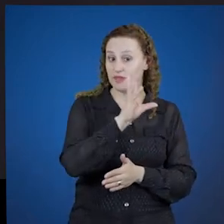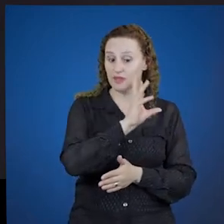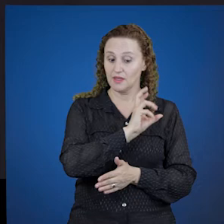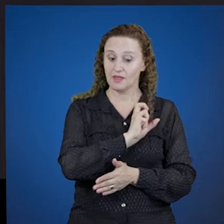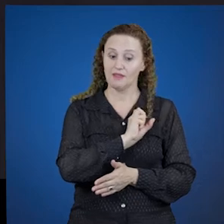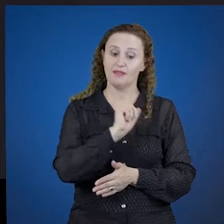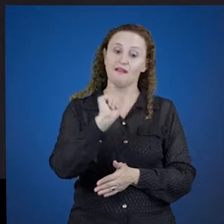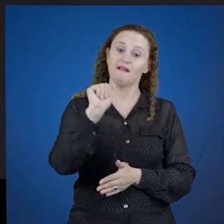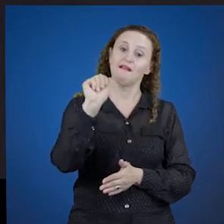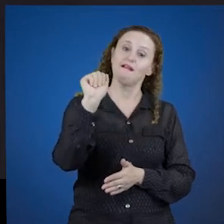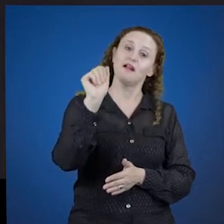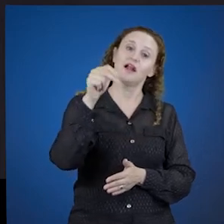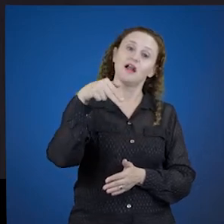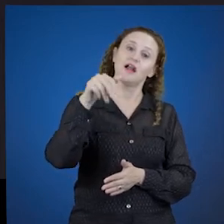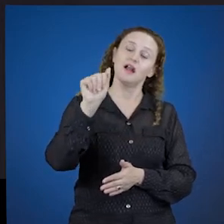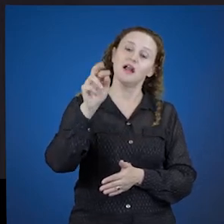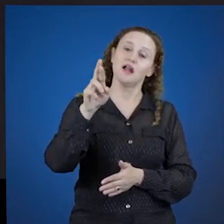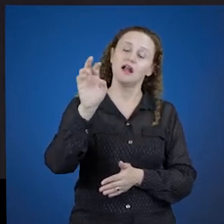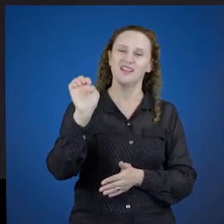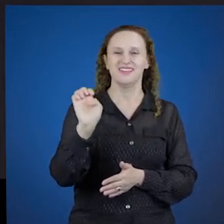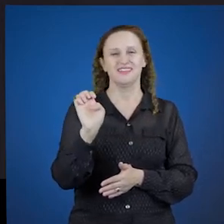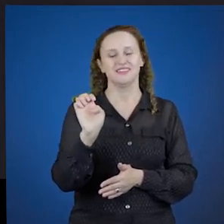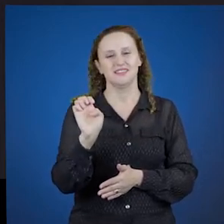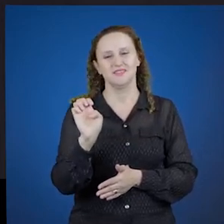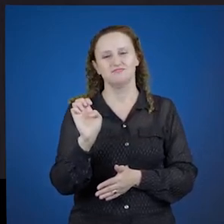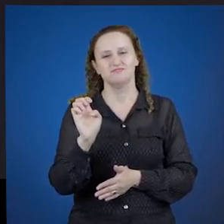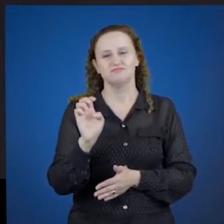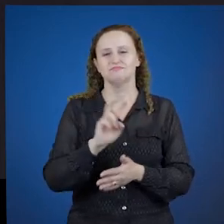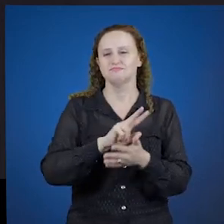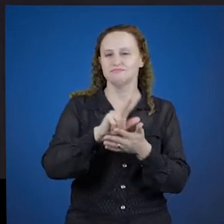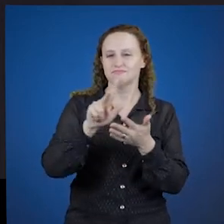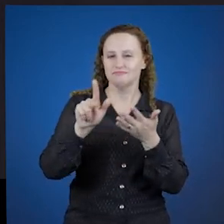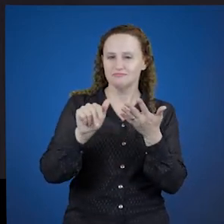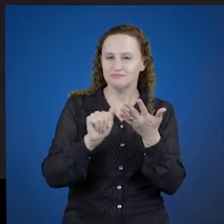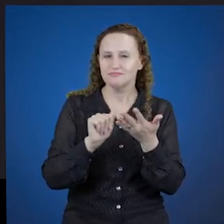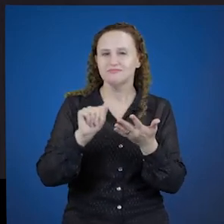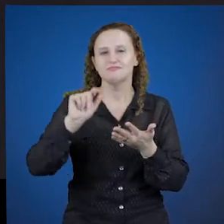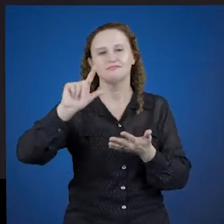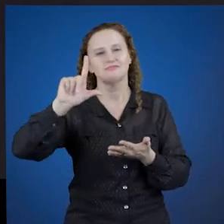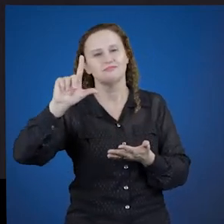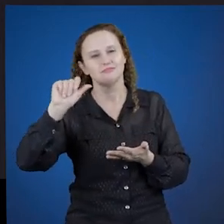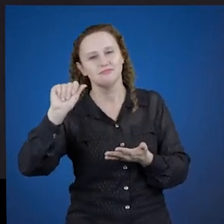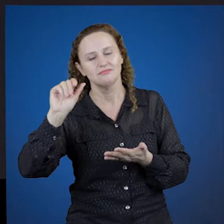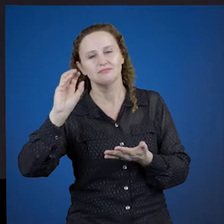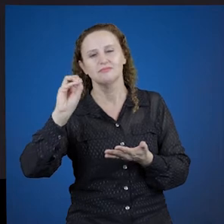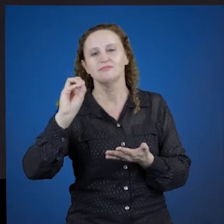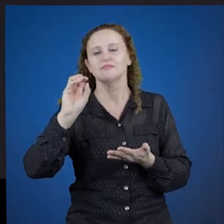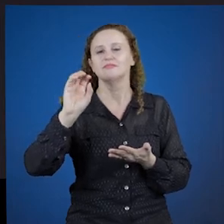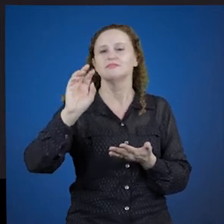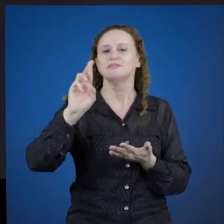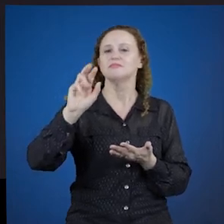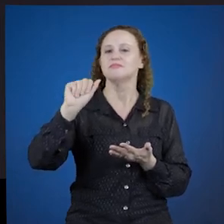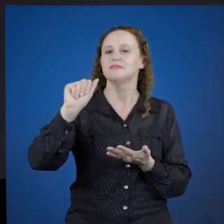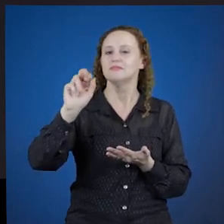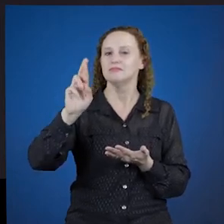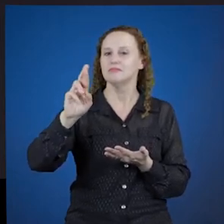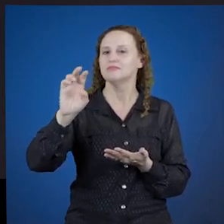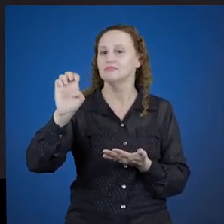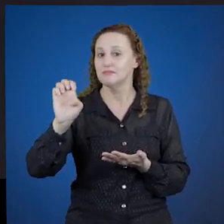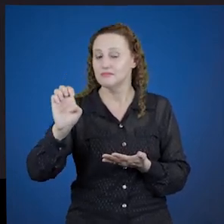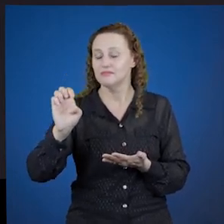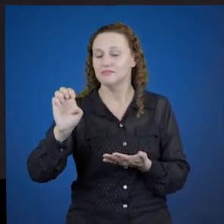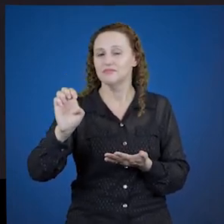tem amare, laudare, vituperare, laborare, cantare.